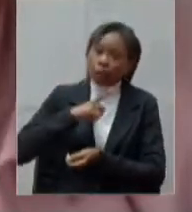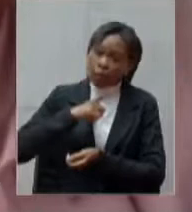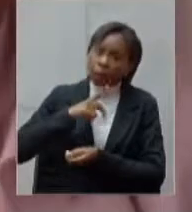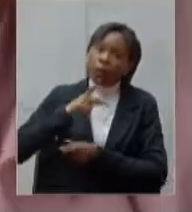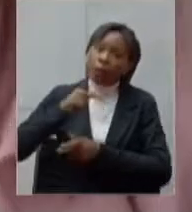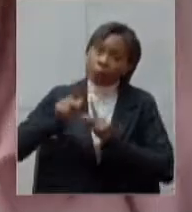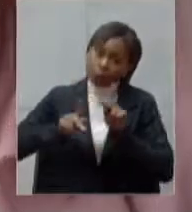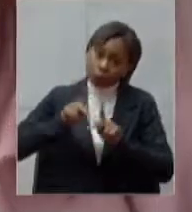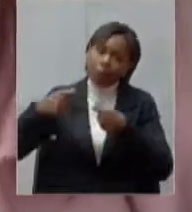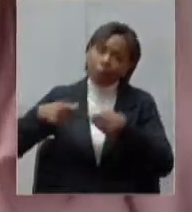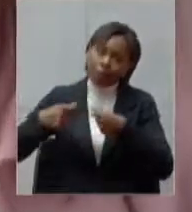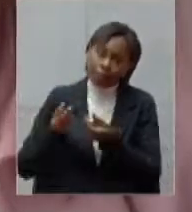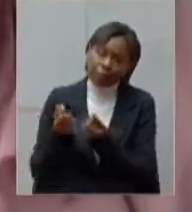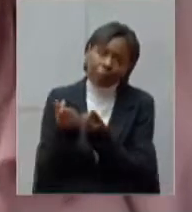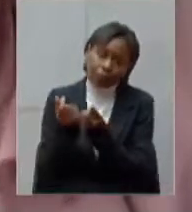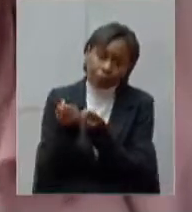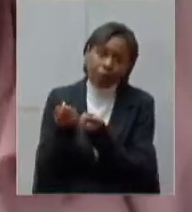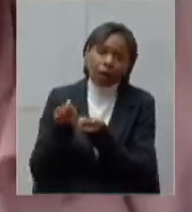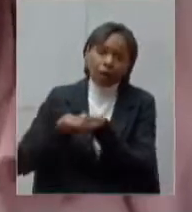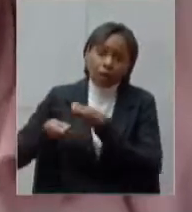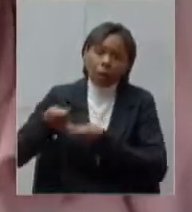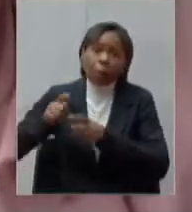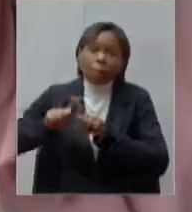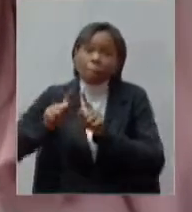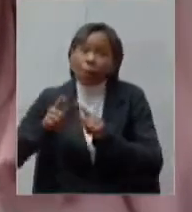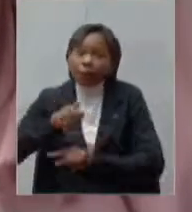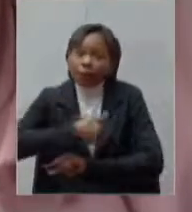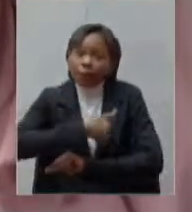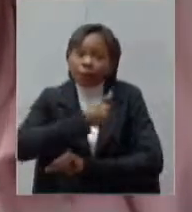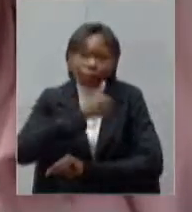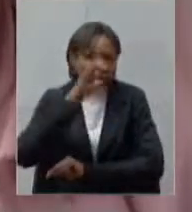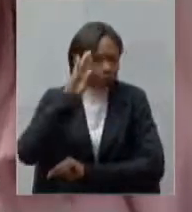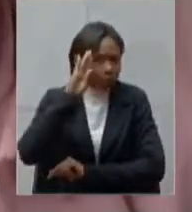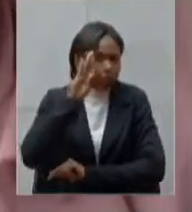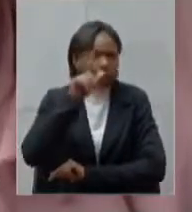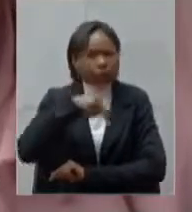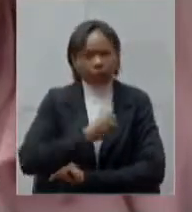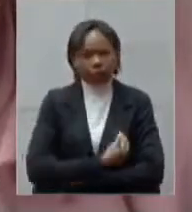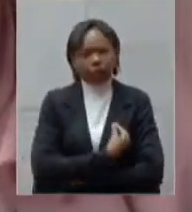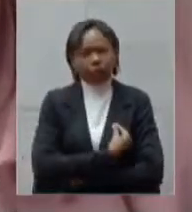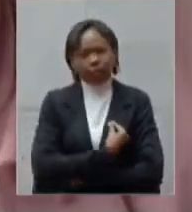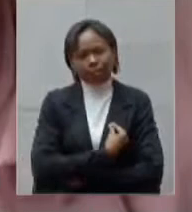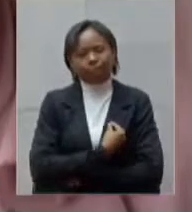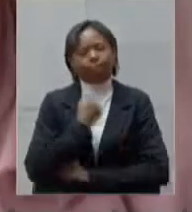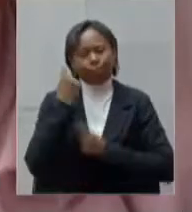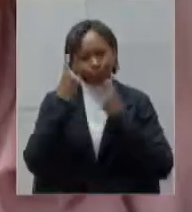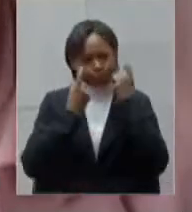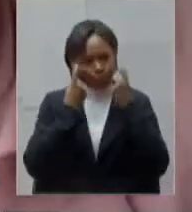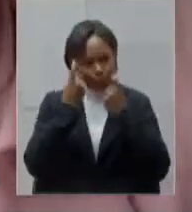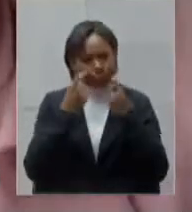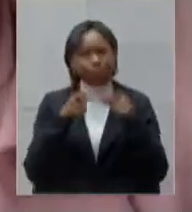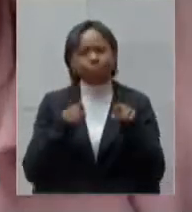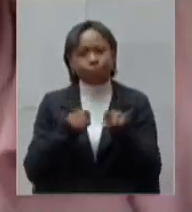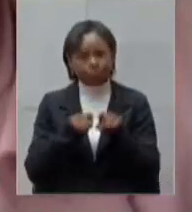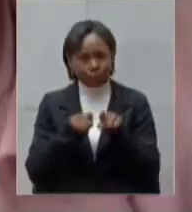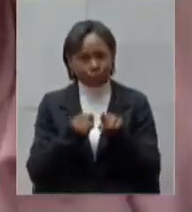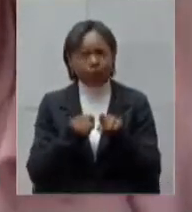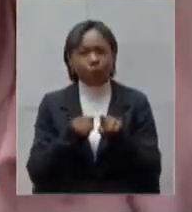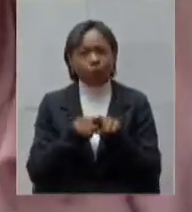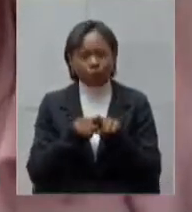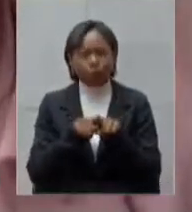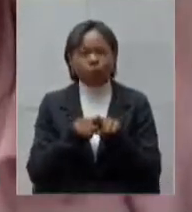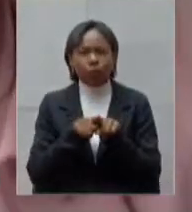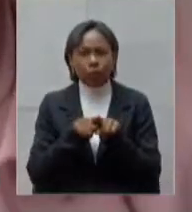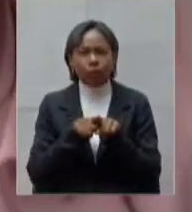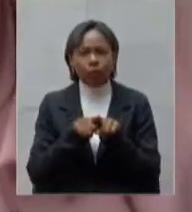primeiro em primeiro lugar nós temos que zelar pela vida então nós temos a preocupação também da situação